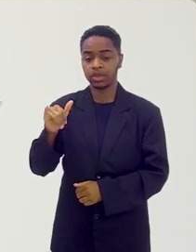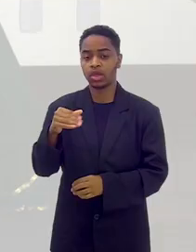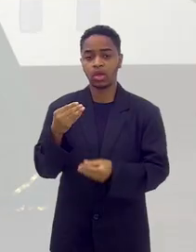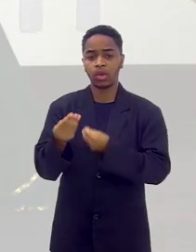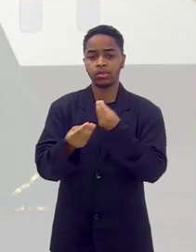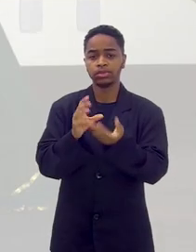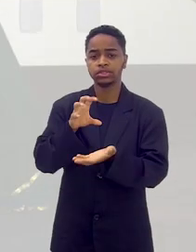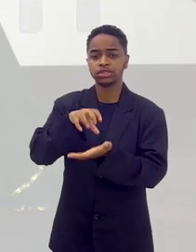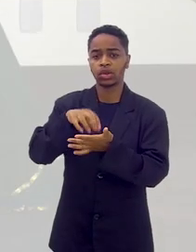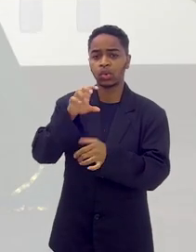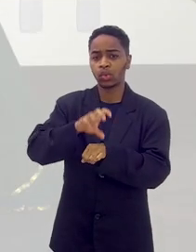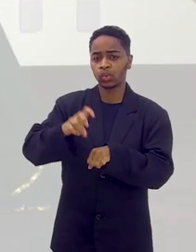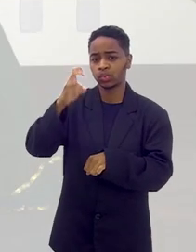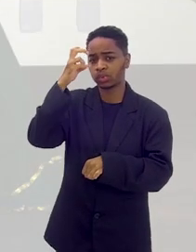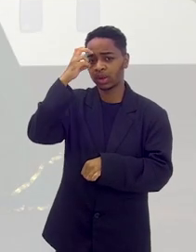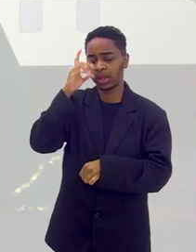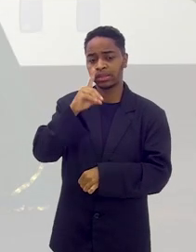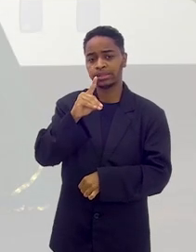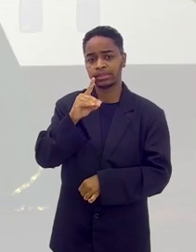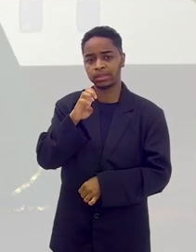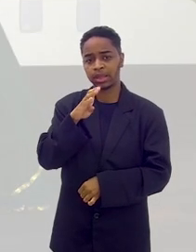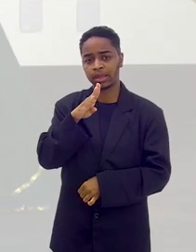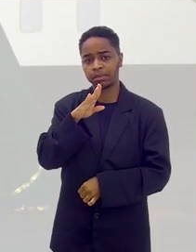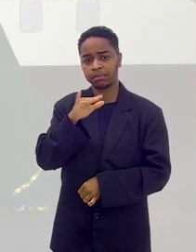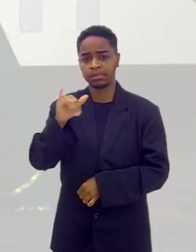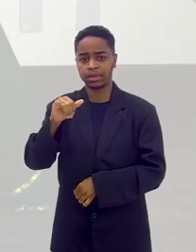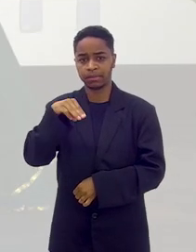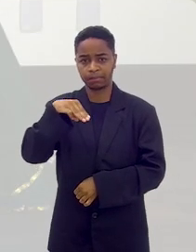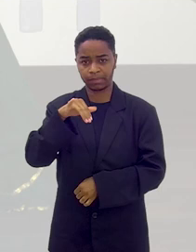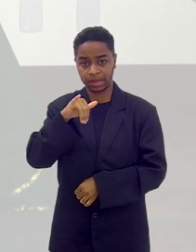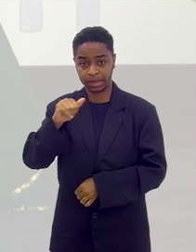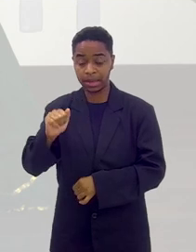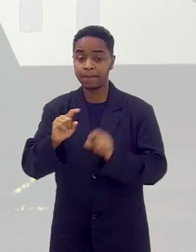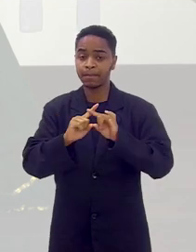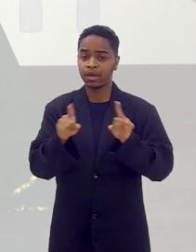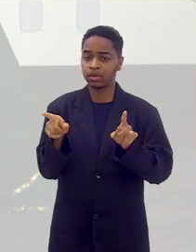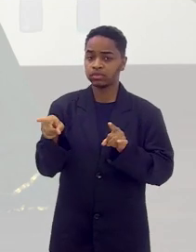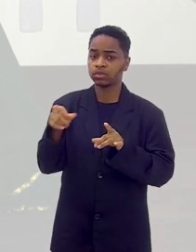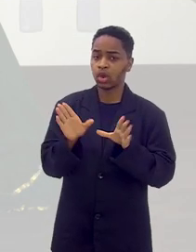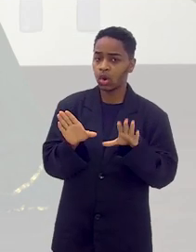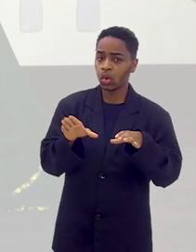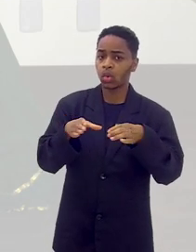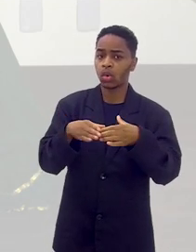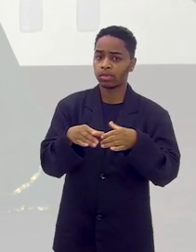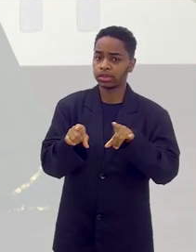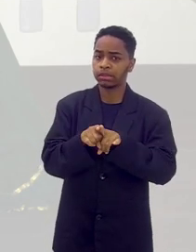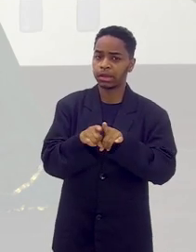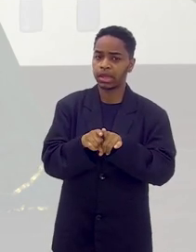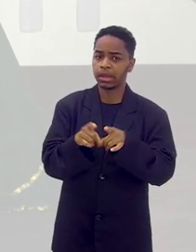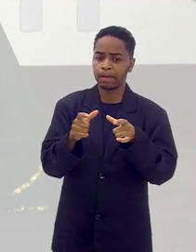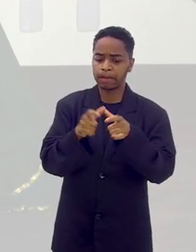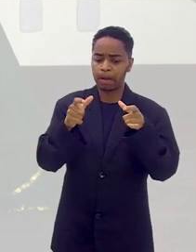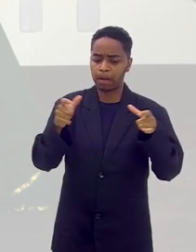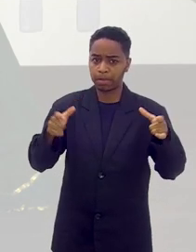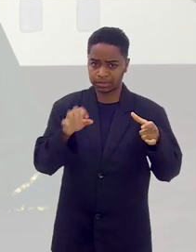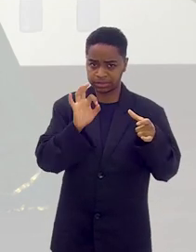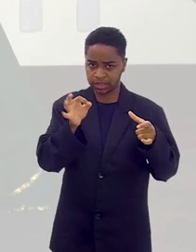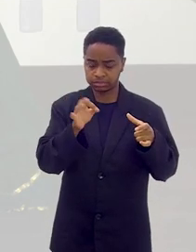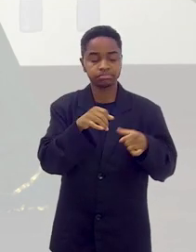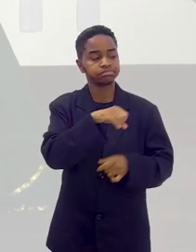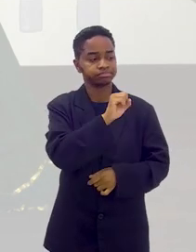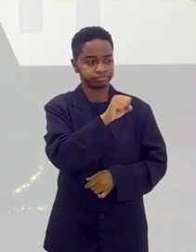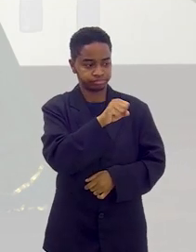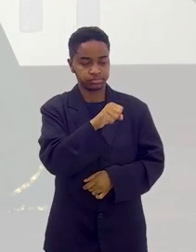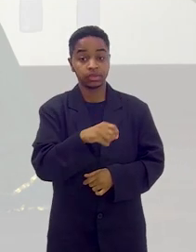Centro Cultural Deb Maia, mas eu posso dizer que a companhia Deb Maia também cresceu muito, cresceu. A companhia e o grupo Deb